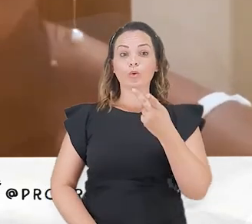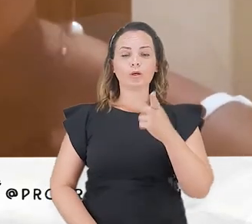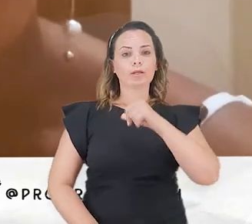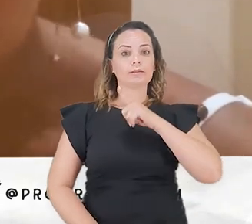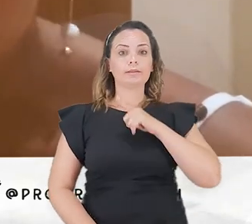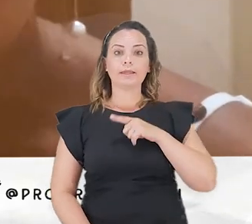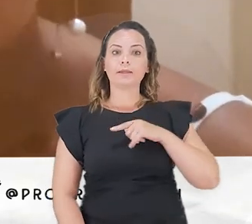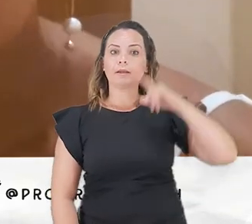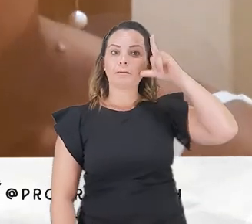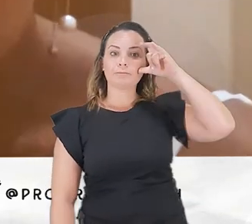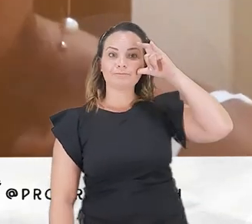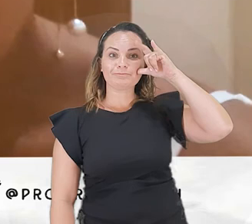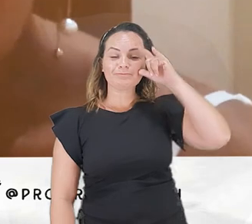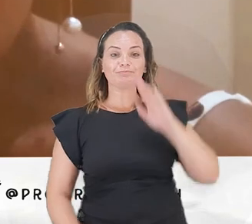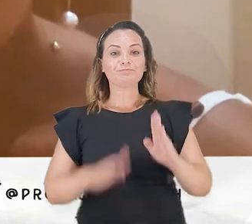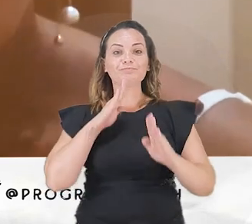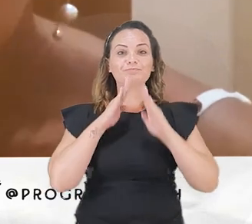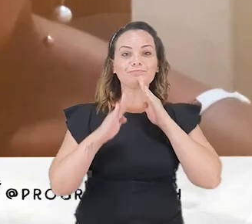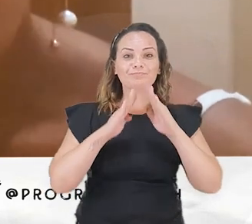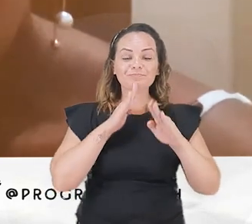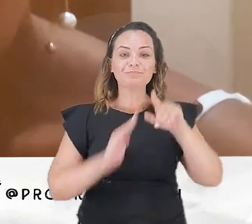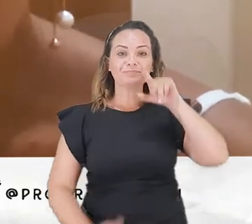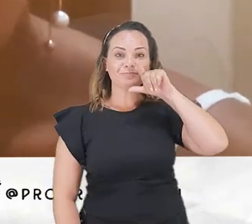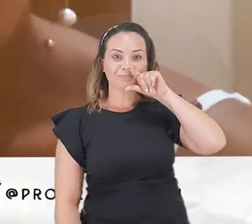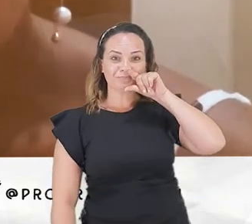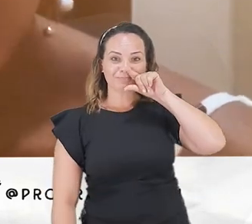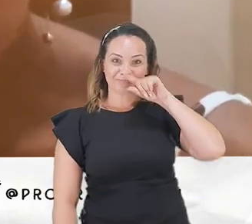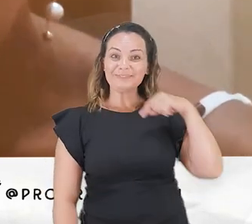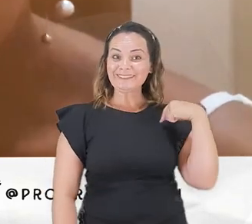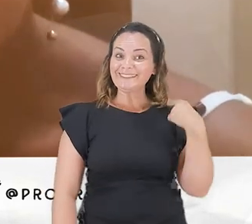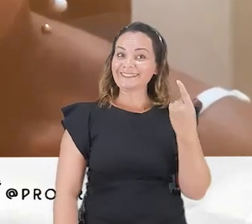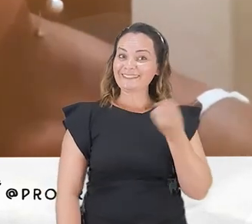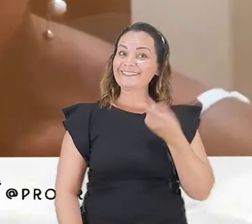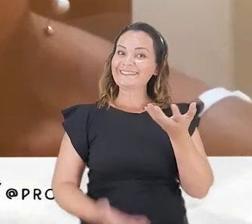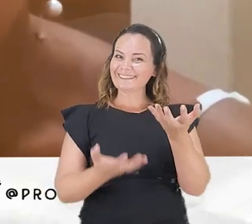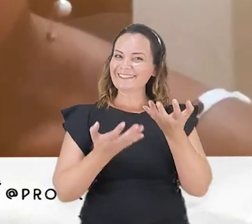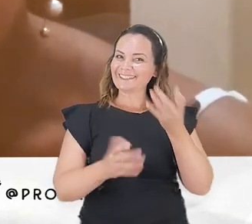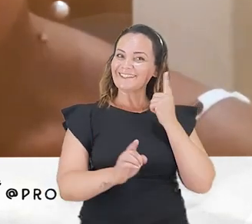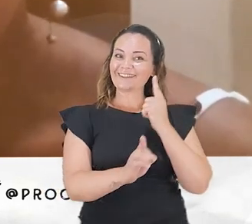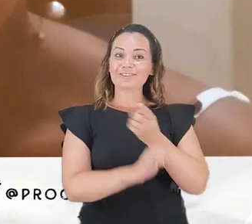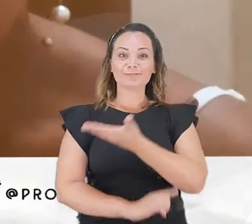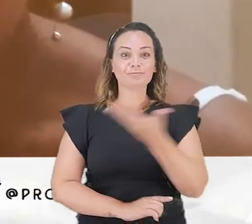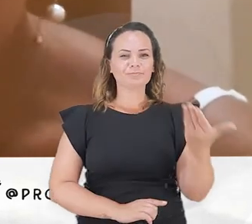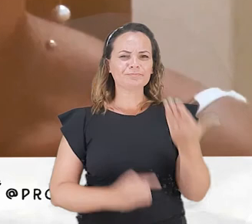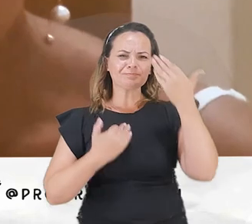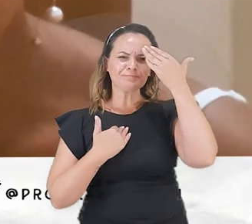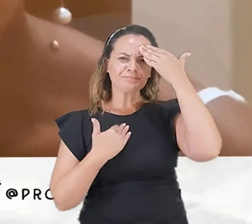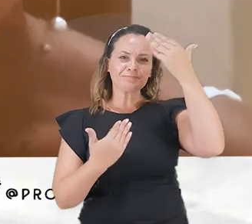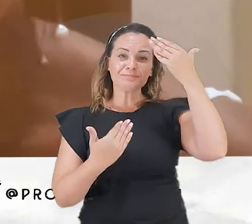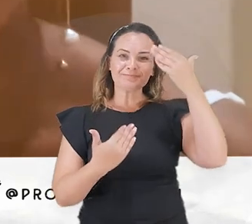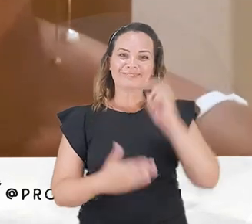presente no Instagram, no Facebook, no Twitter, então a gente espera por todos lá, tá bom? Muito